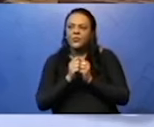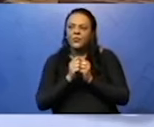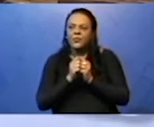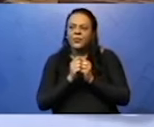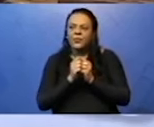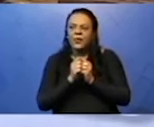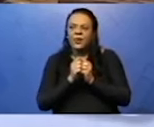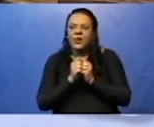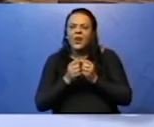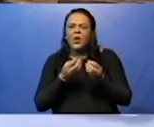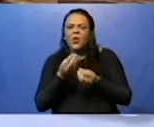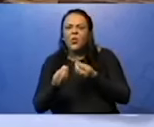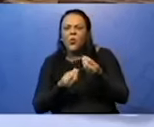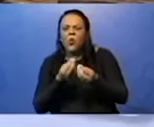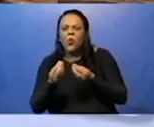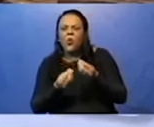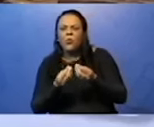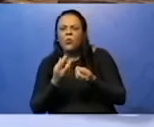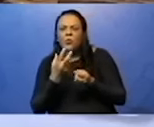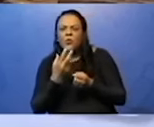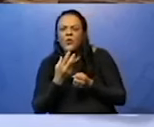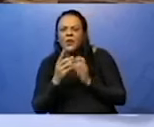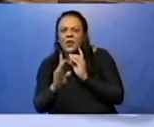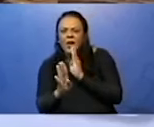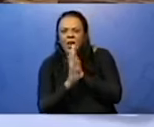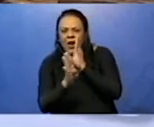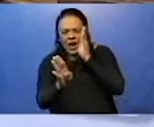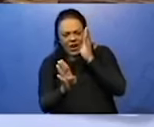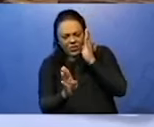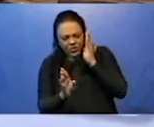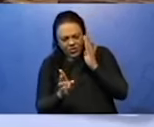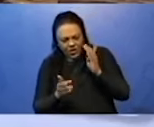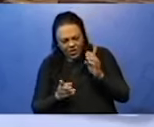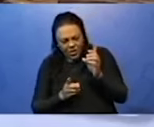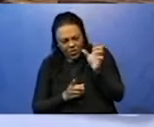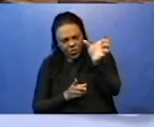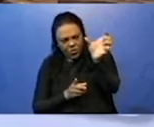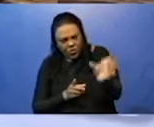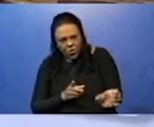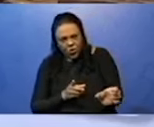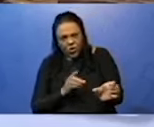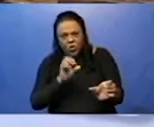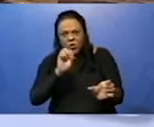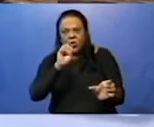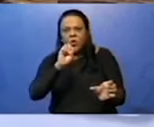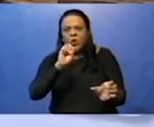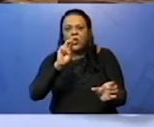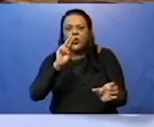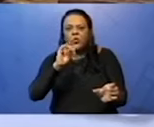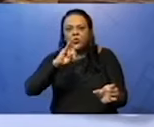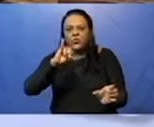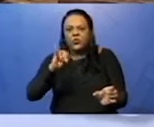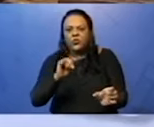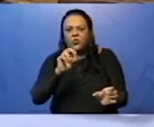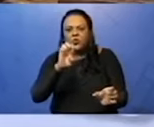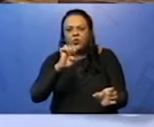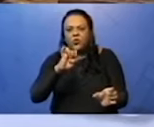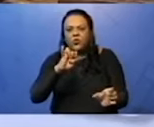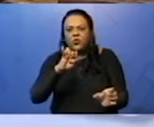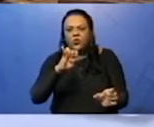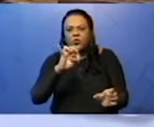como que a gente tem que fazer para achar o sujeito? A primeira coisa, então, é encontrar sempre o verbo.